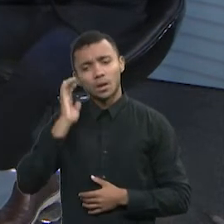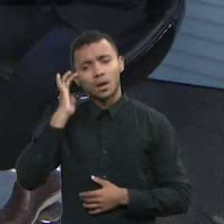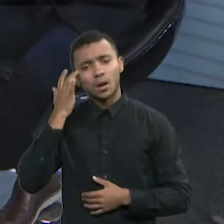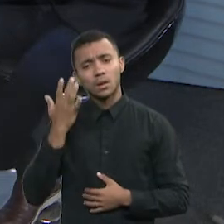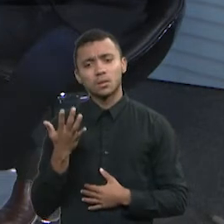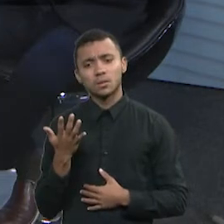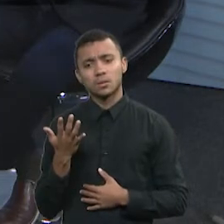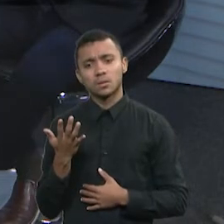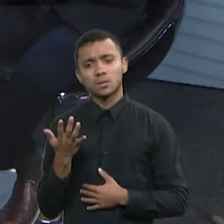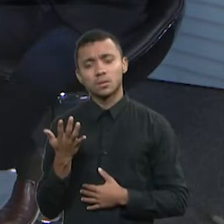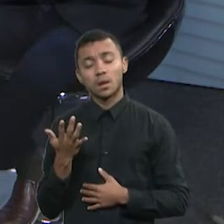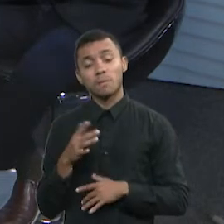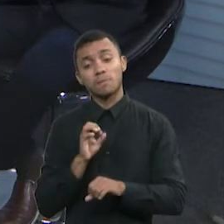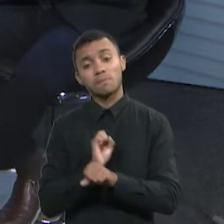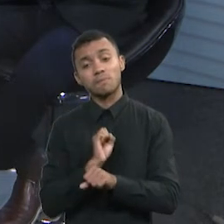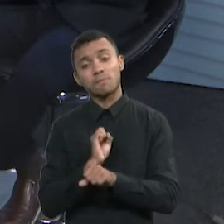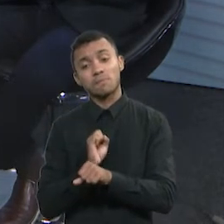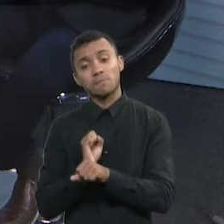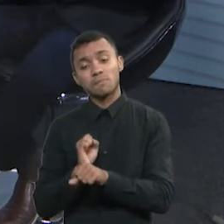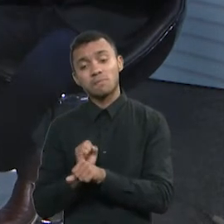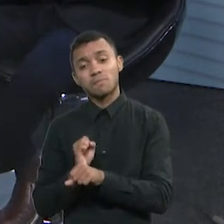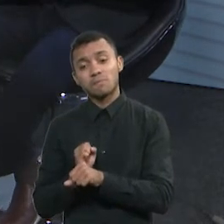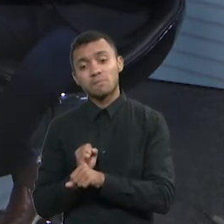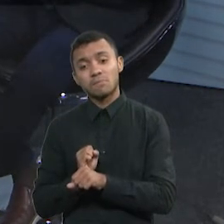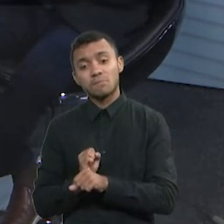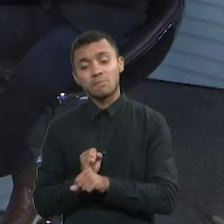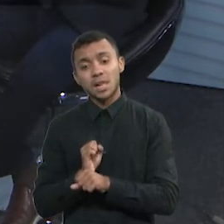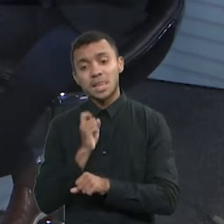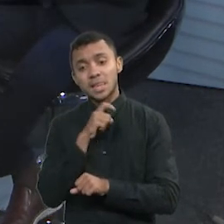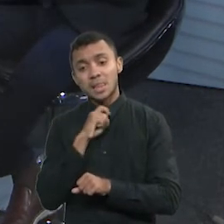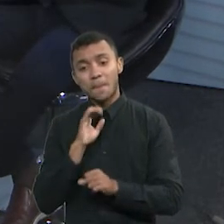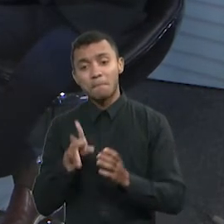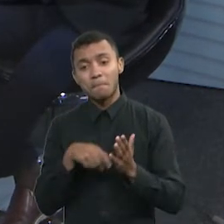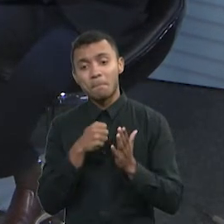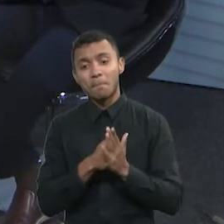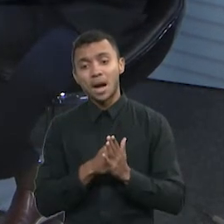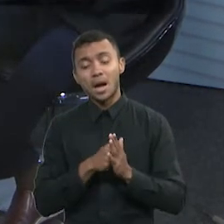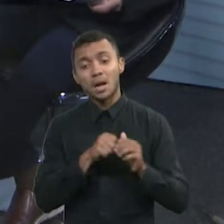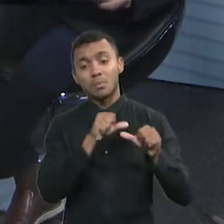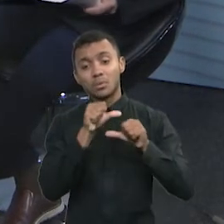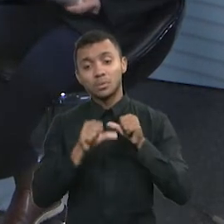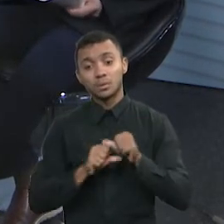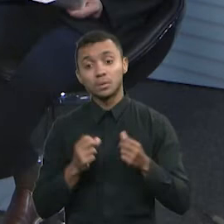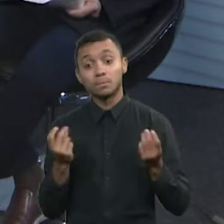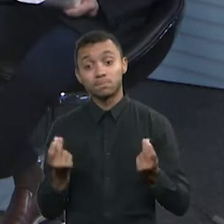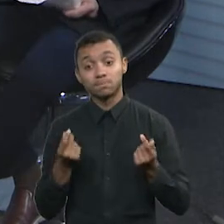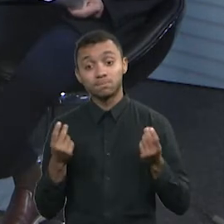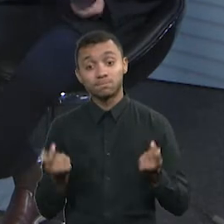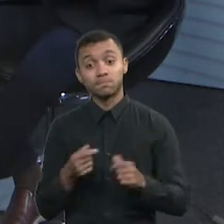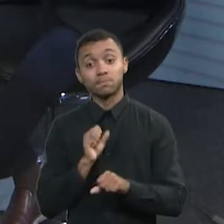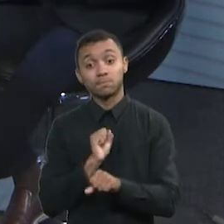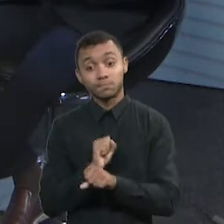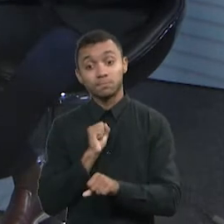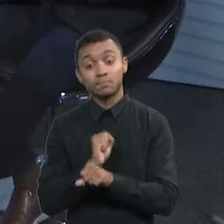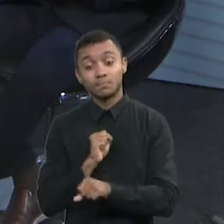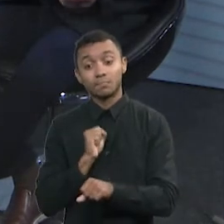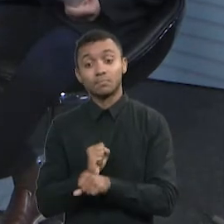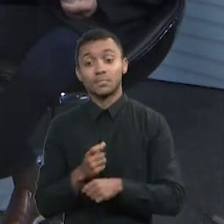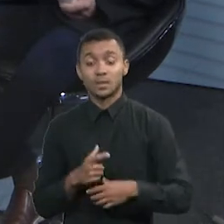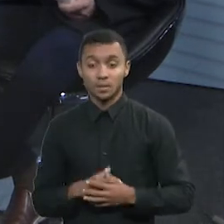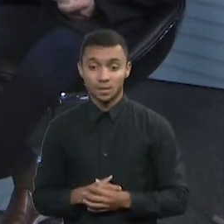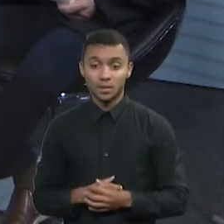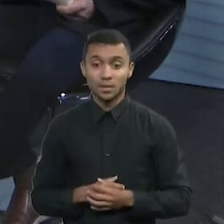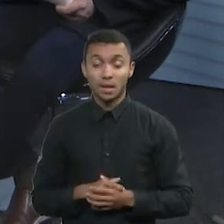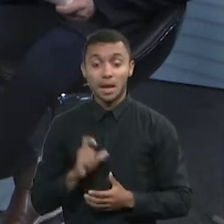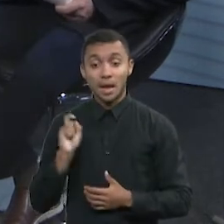Nós estamos esperando por uma reforma tributária desde a nova república. No nosso último encontro, nós falamos da reforma. O